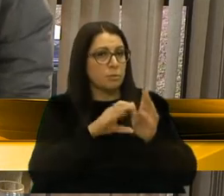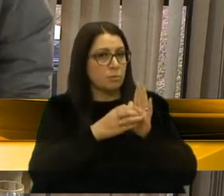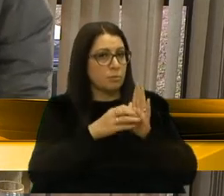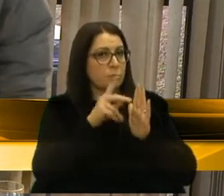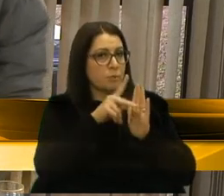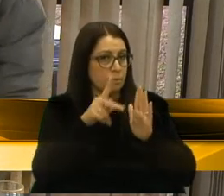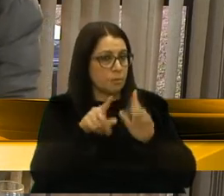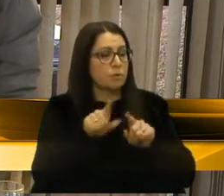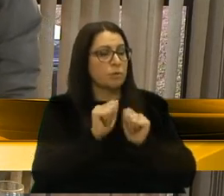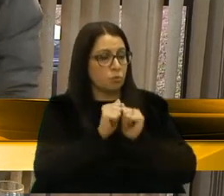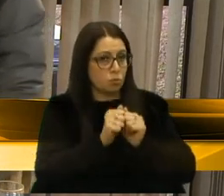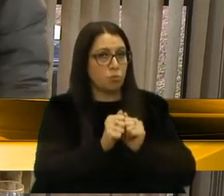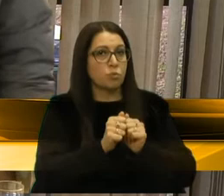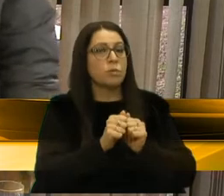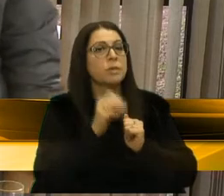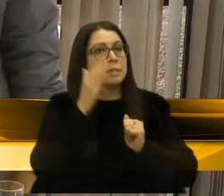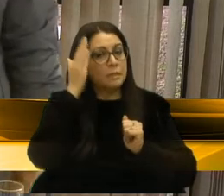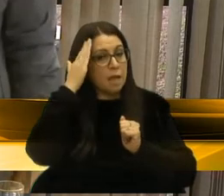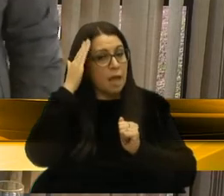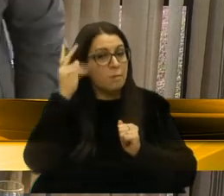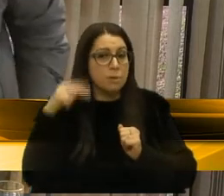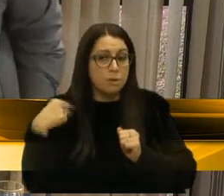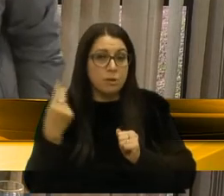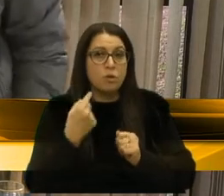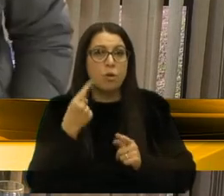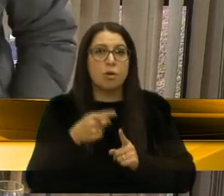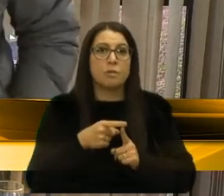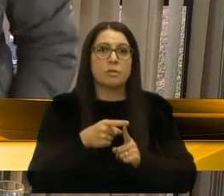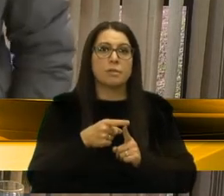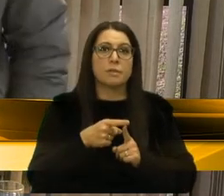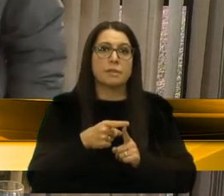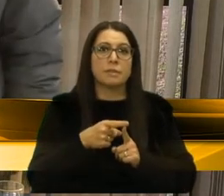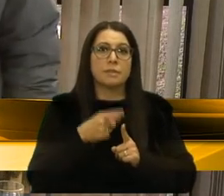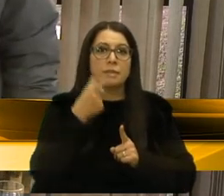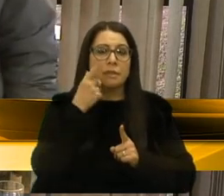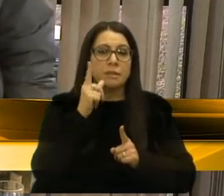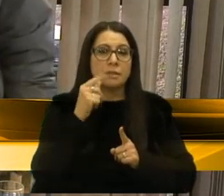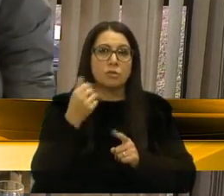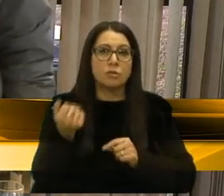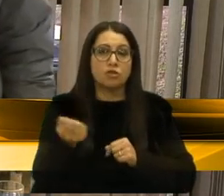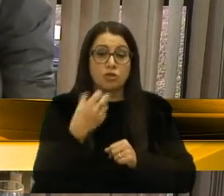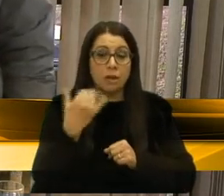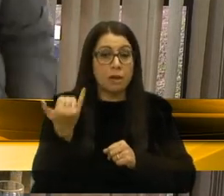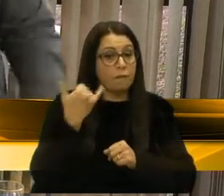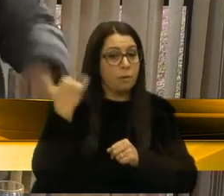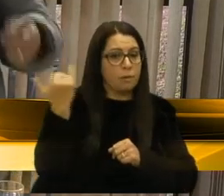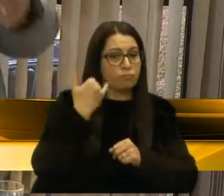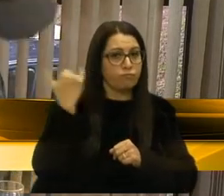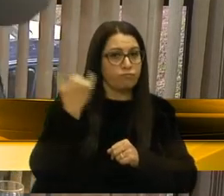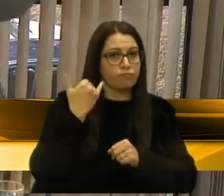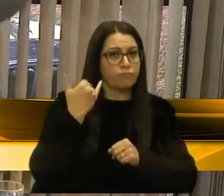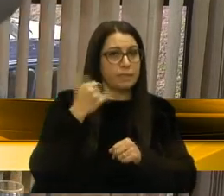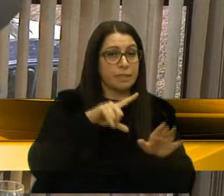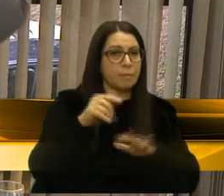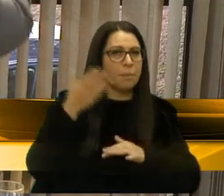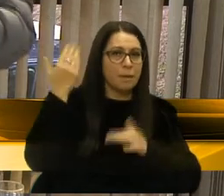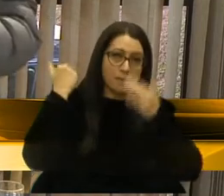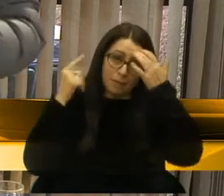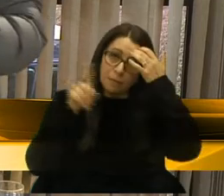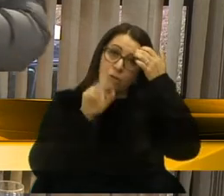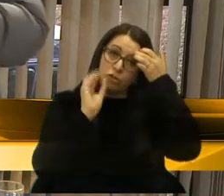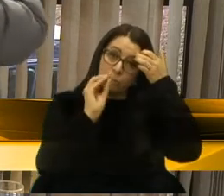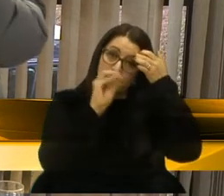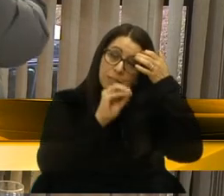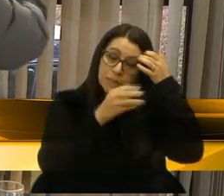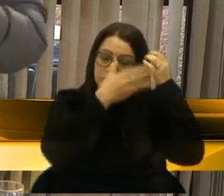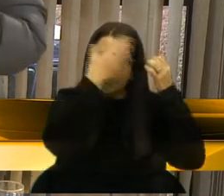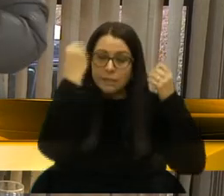também, juntamente conosco, sabe que nós recebemos diretamente essas informações. Já era semana passada para eu ter colocado